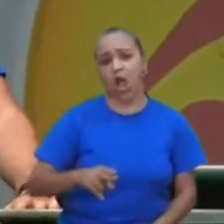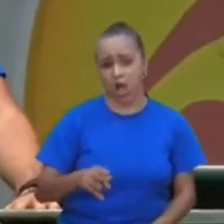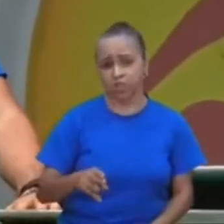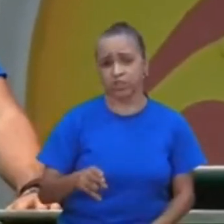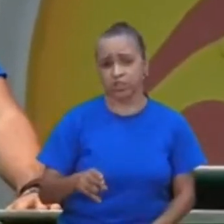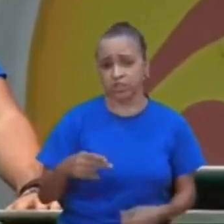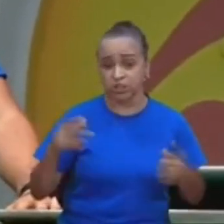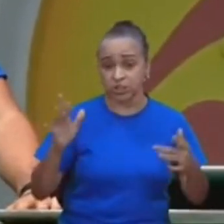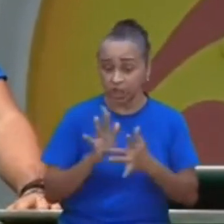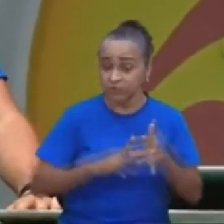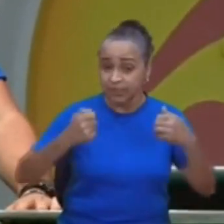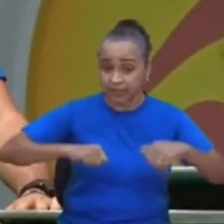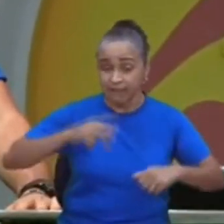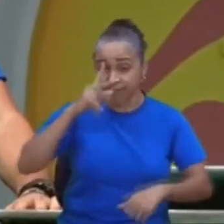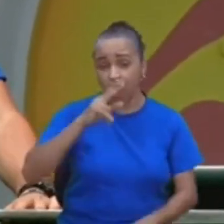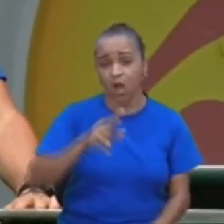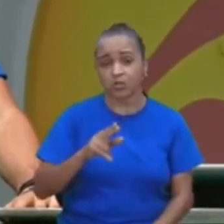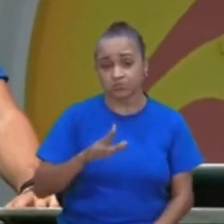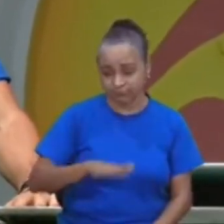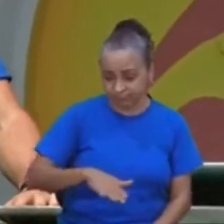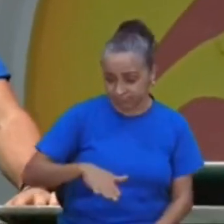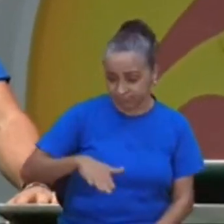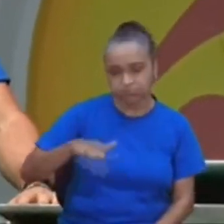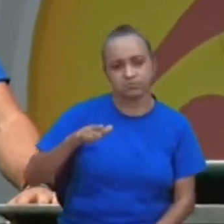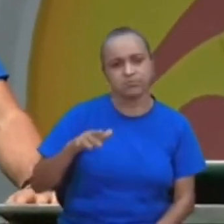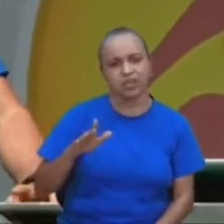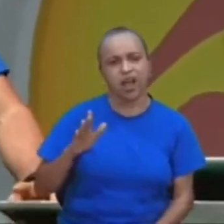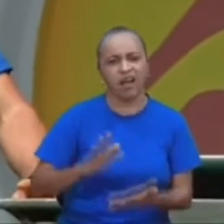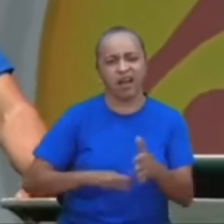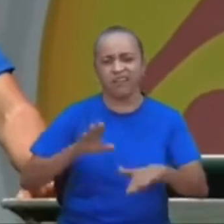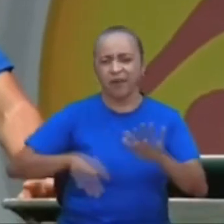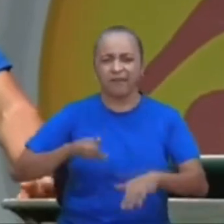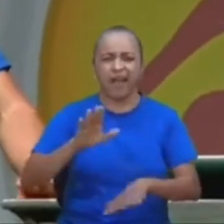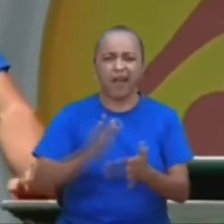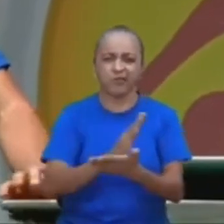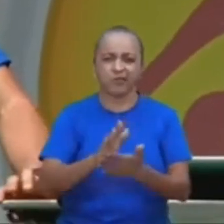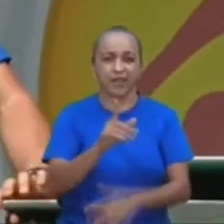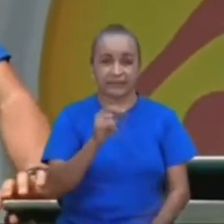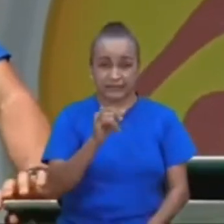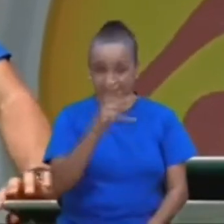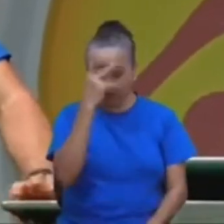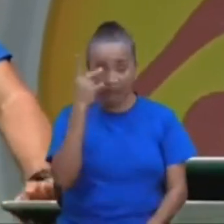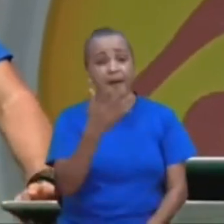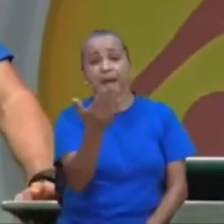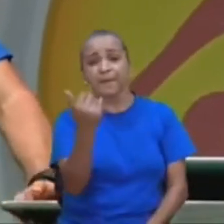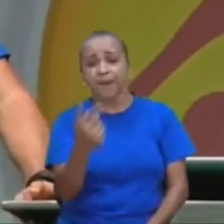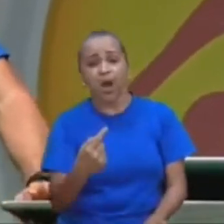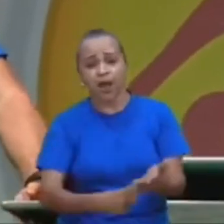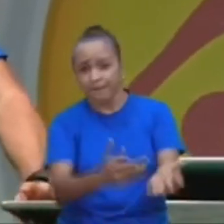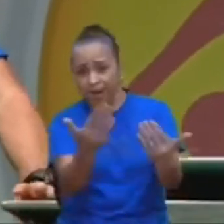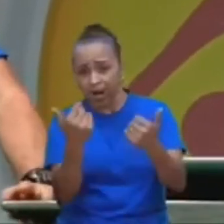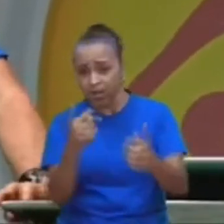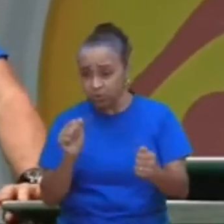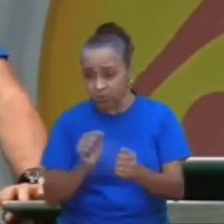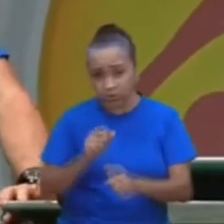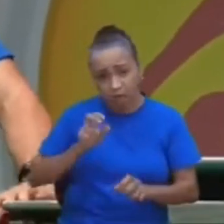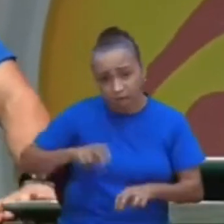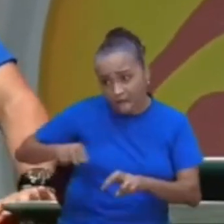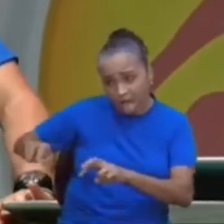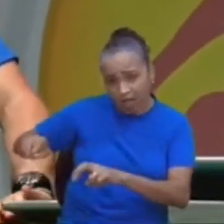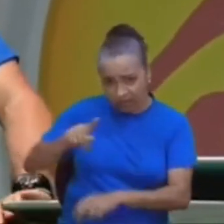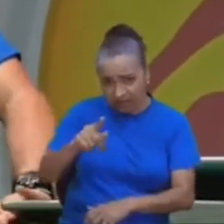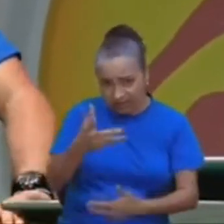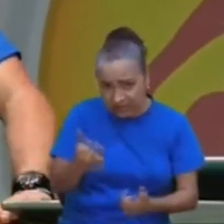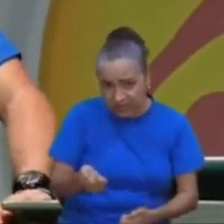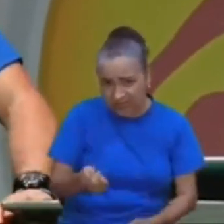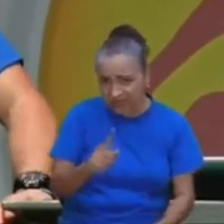viagem, desde cedo, alguns de vocês, se Jesus dissesse assim, vamos ali de São Maria até, de Nazaré até Jerusalém, você